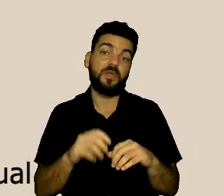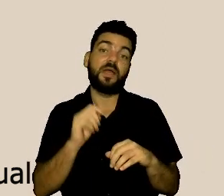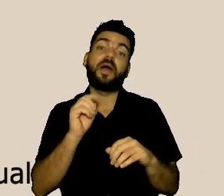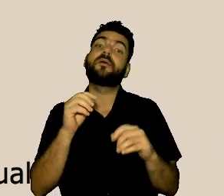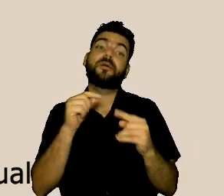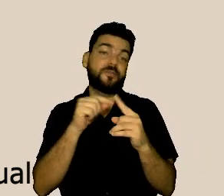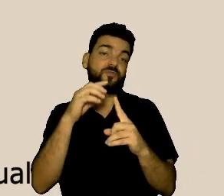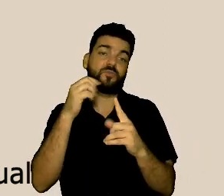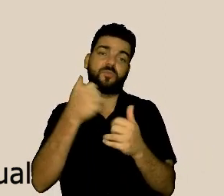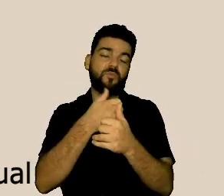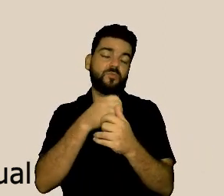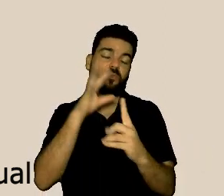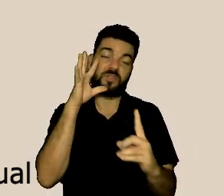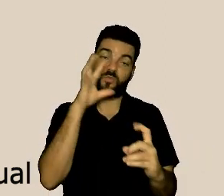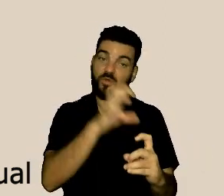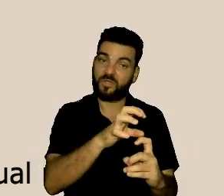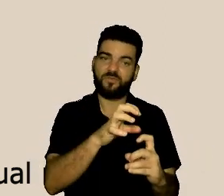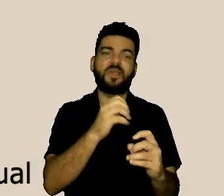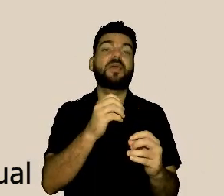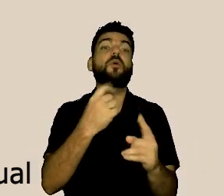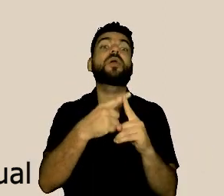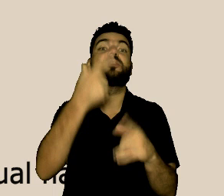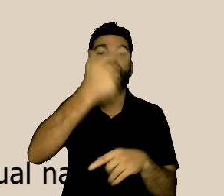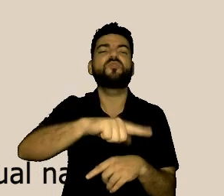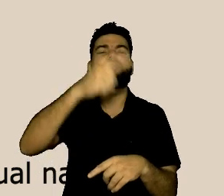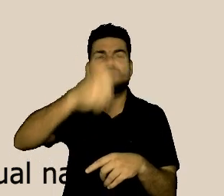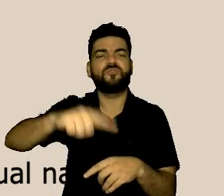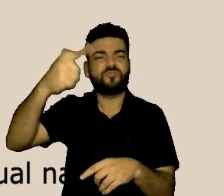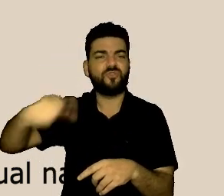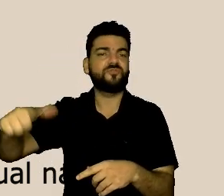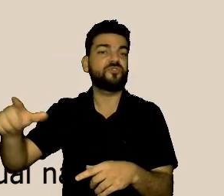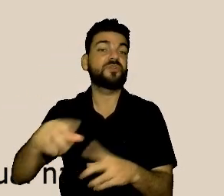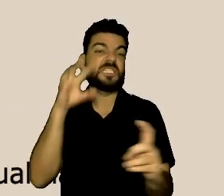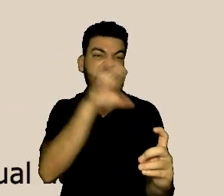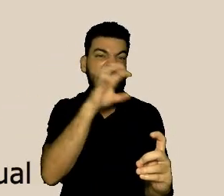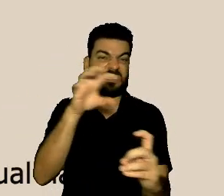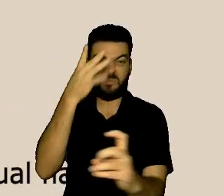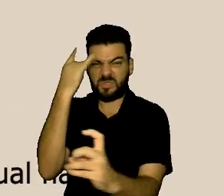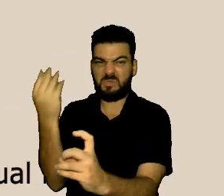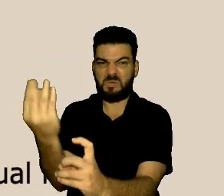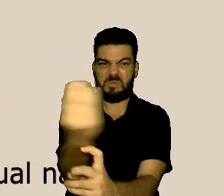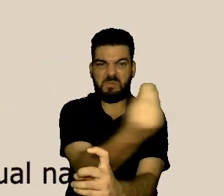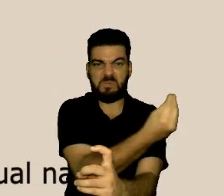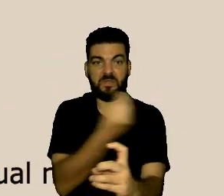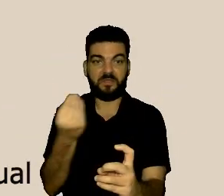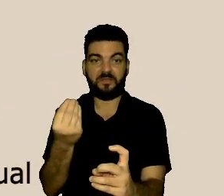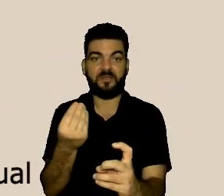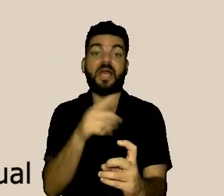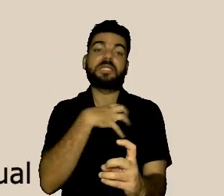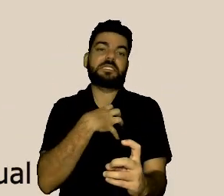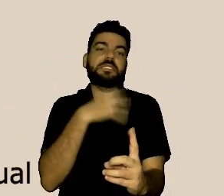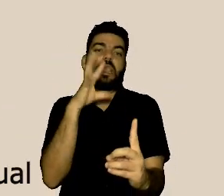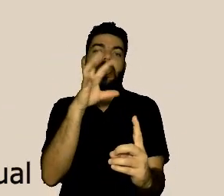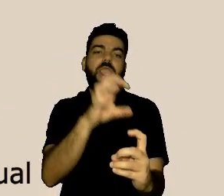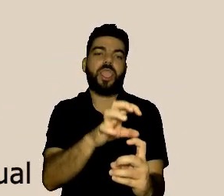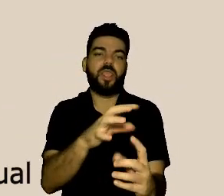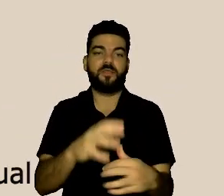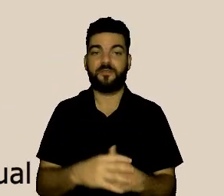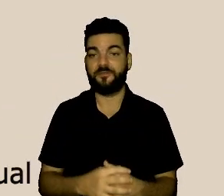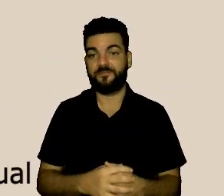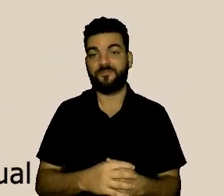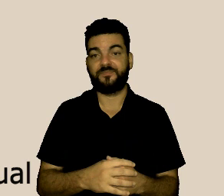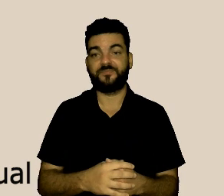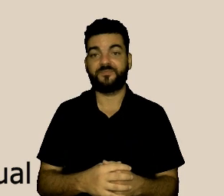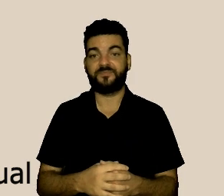grupo e faz com que aquela pessoa que está sendo assediada tenha sua autoestima